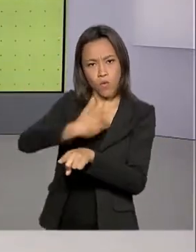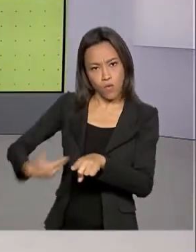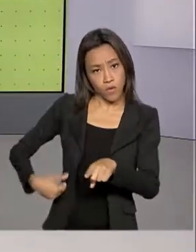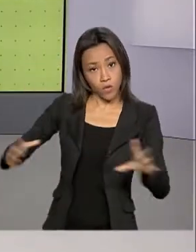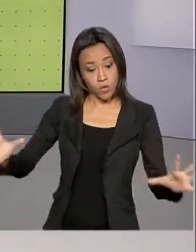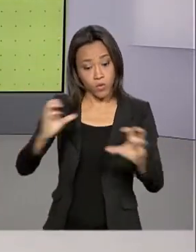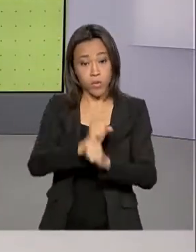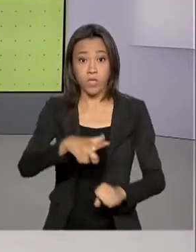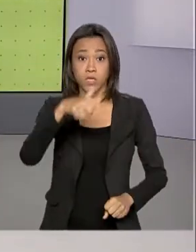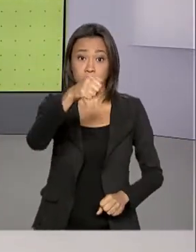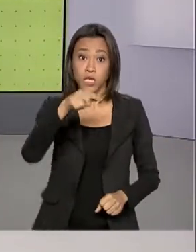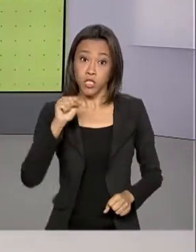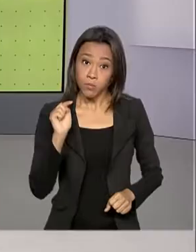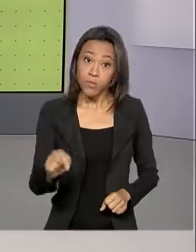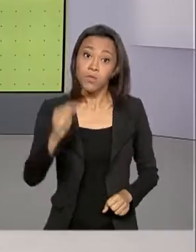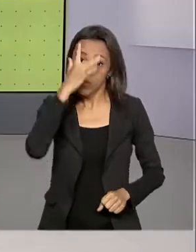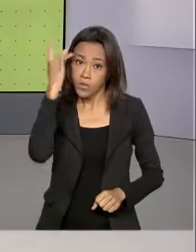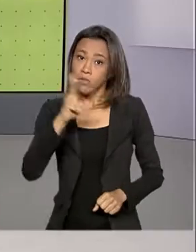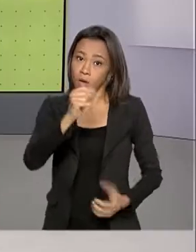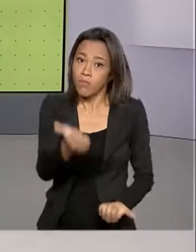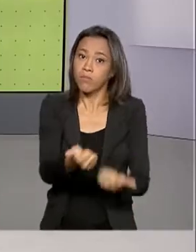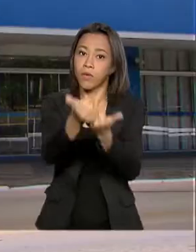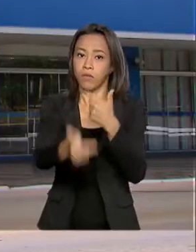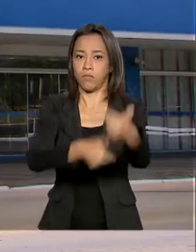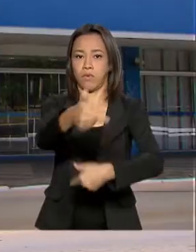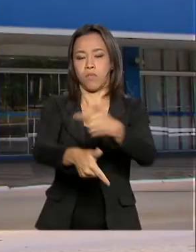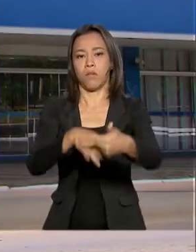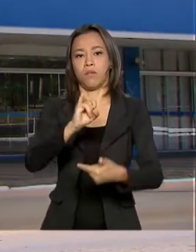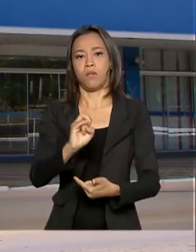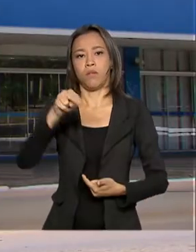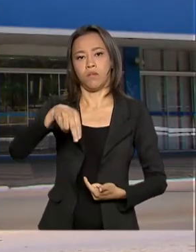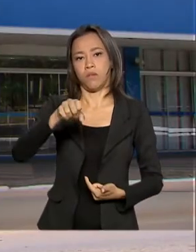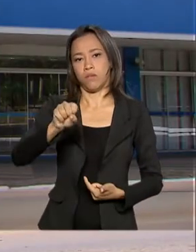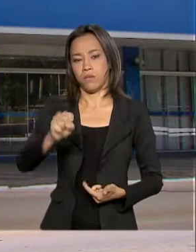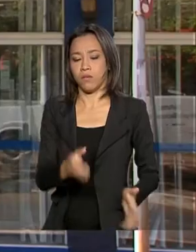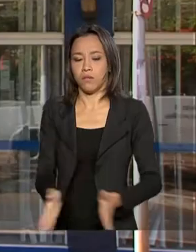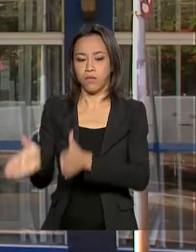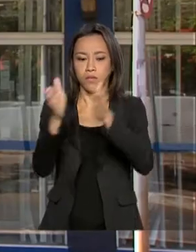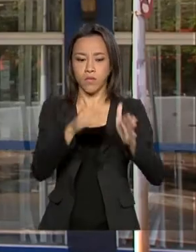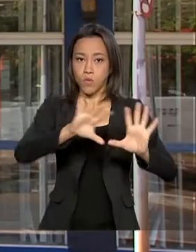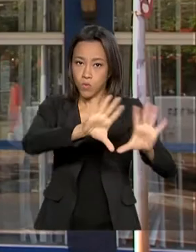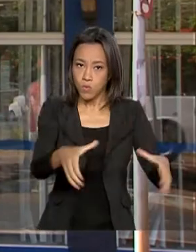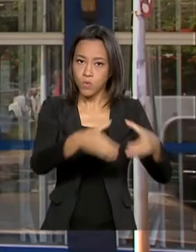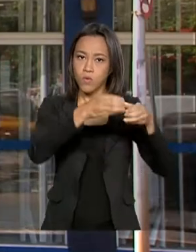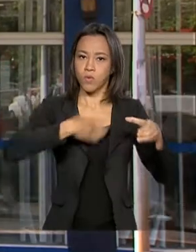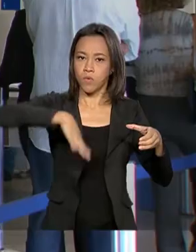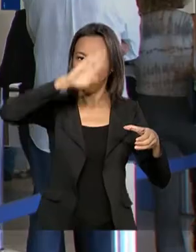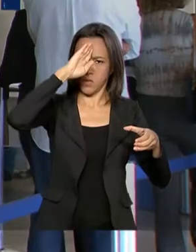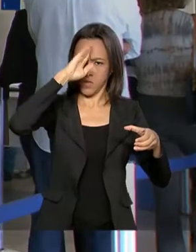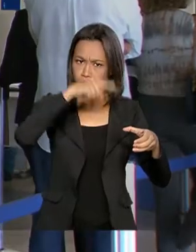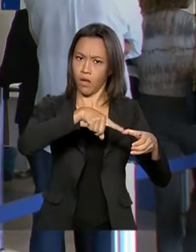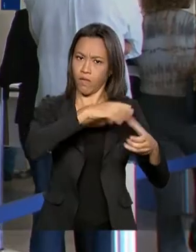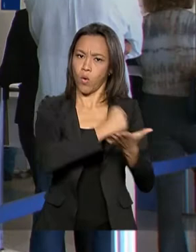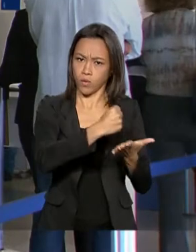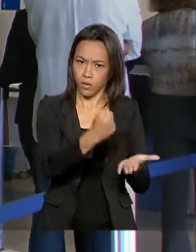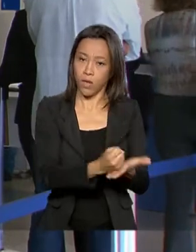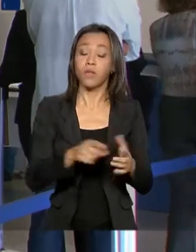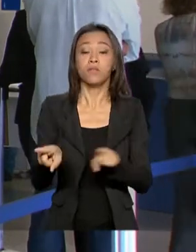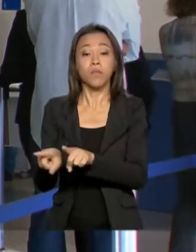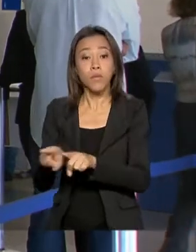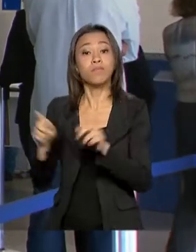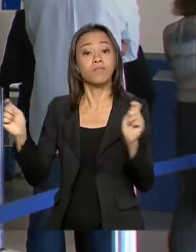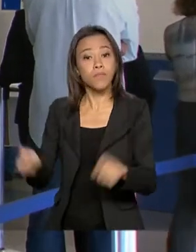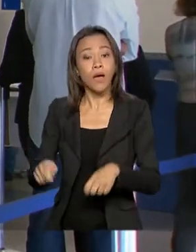reforçar o trabalho do INSS. Além dos militares, vai ser possível também a contratação de